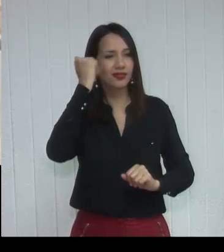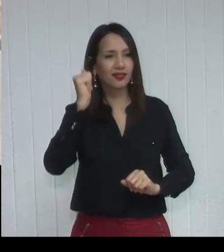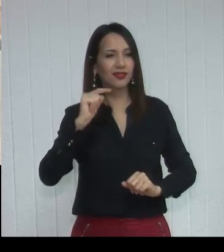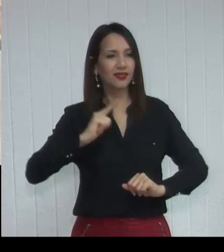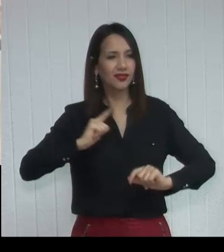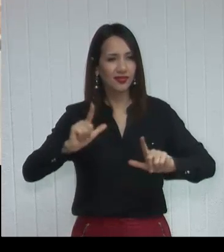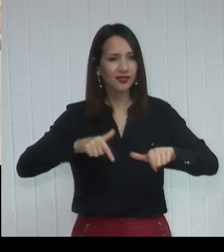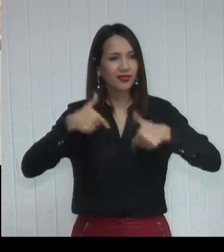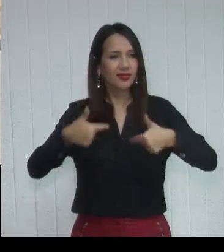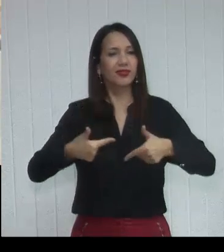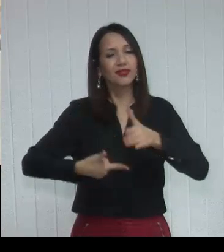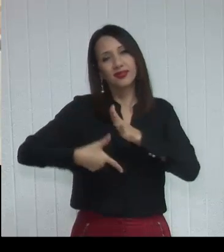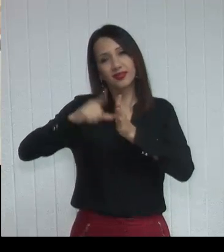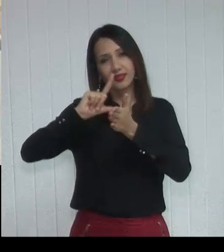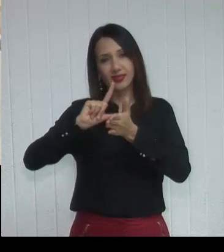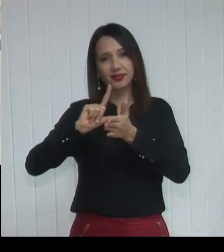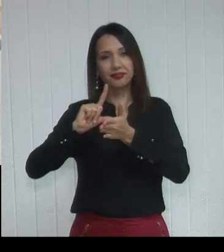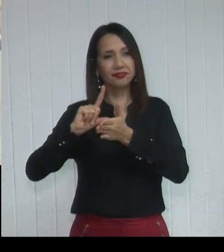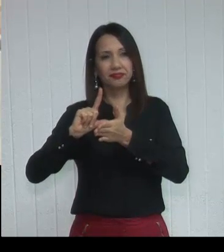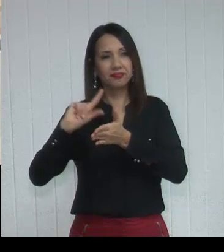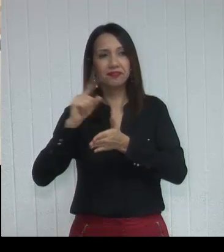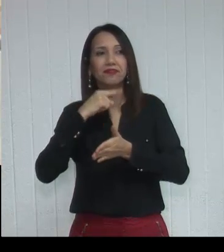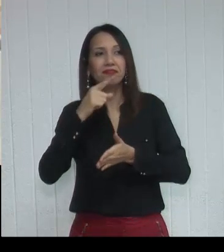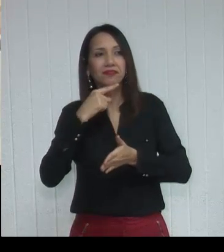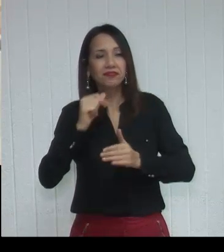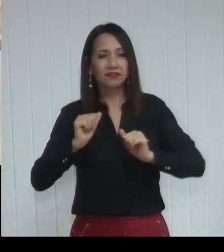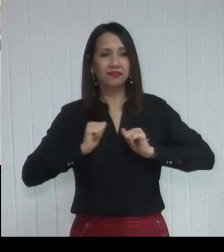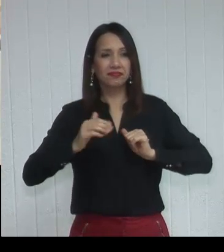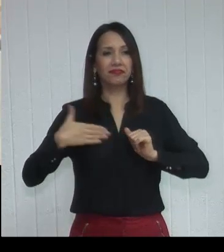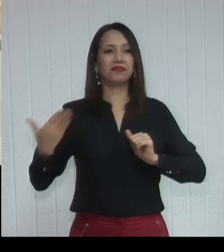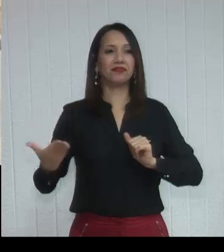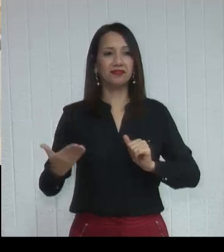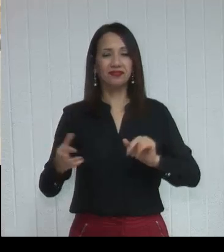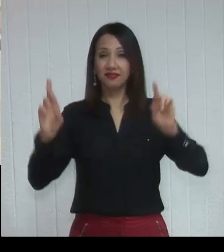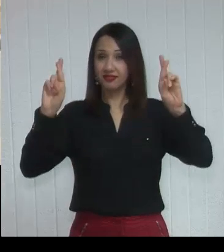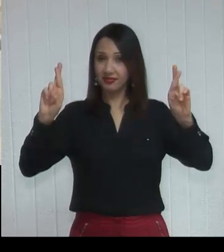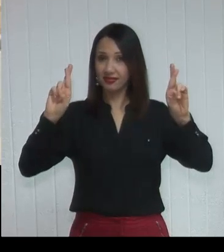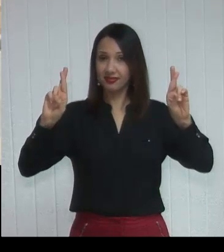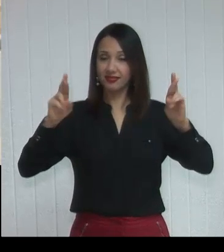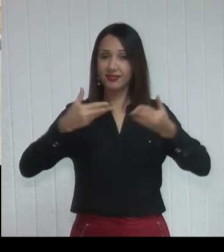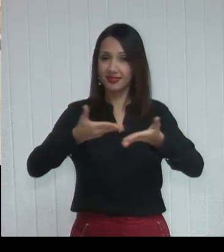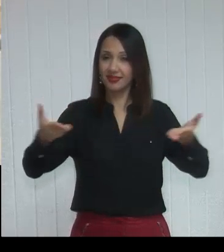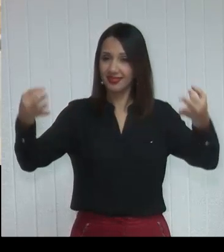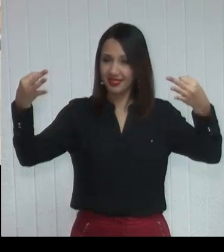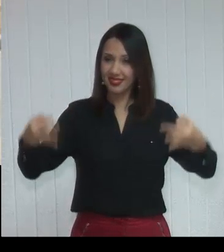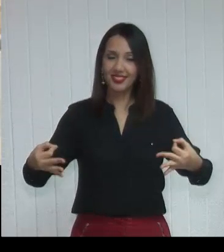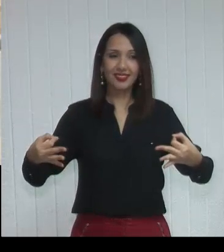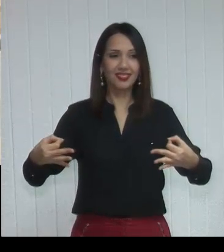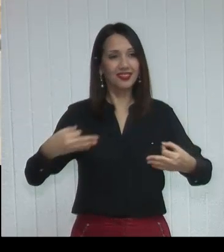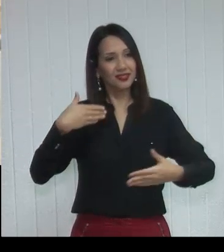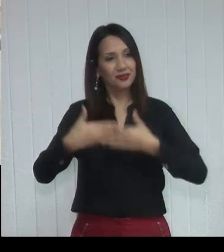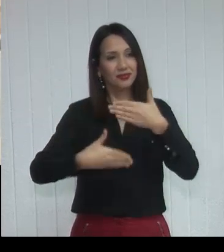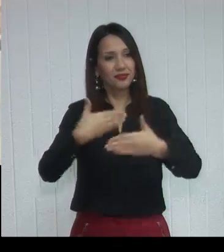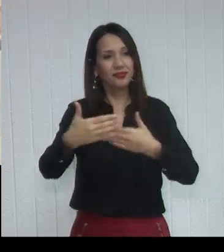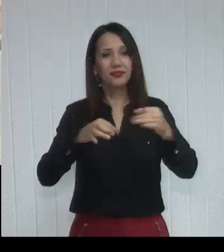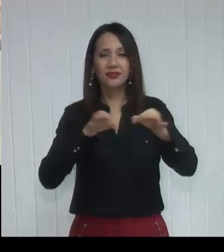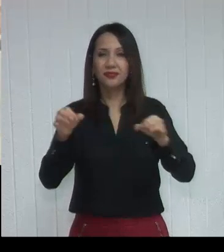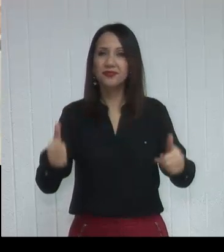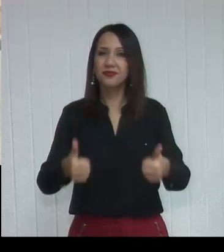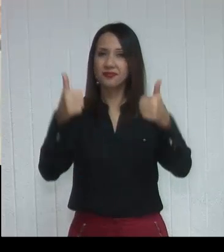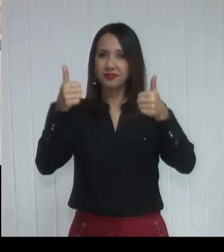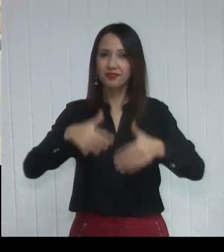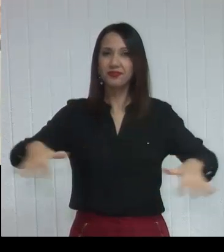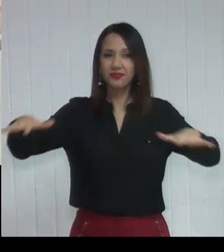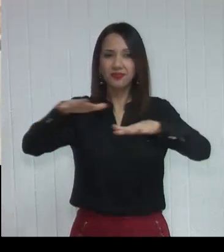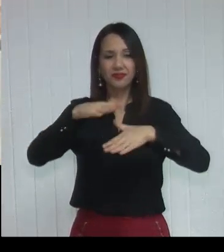ser feito antes, para não pegar ninguém de surpresa. A gente torce muito para que tudo dê certo e caminho como planejado, que vai ser muito bom